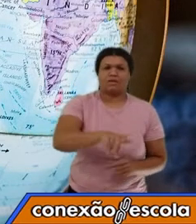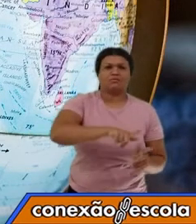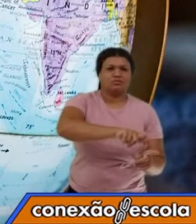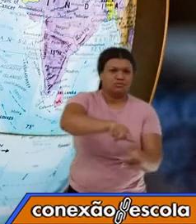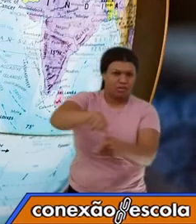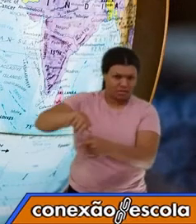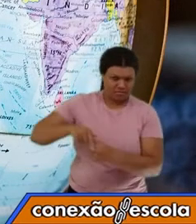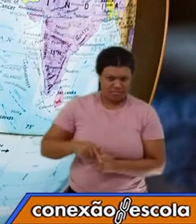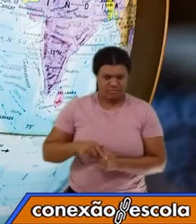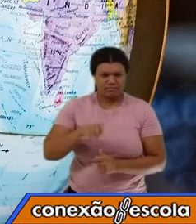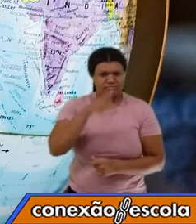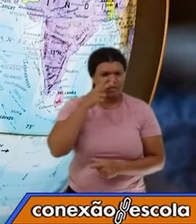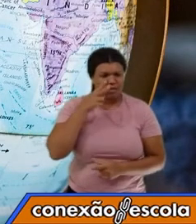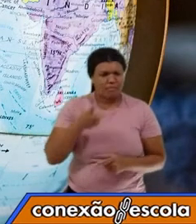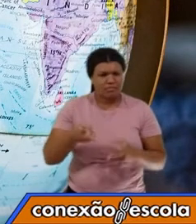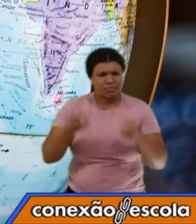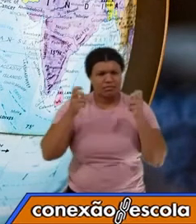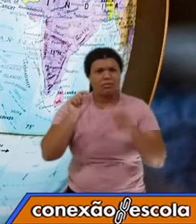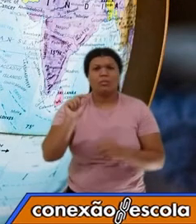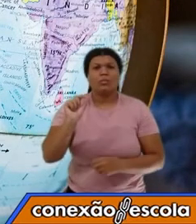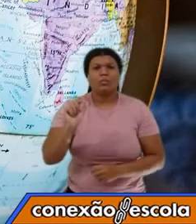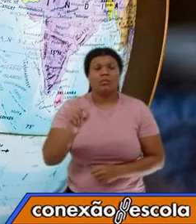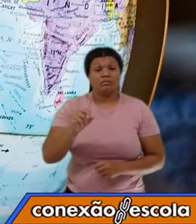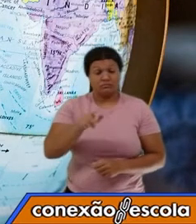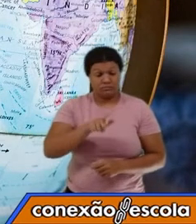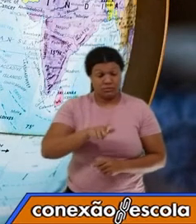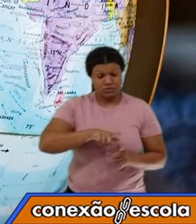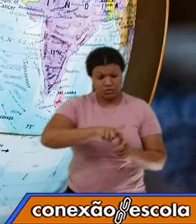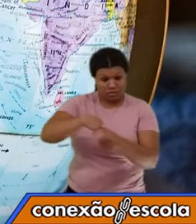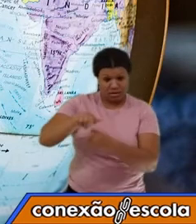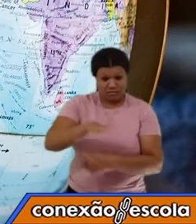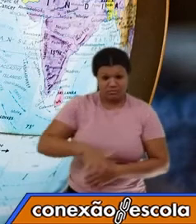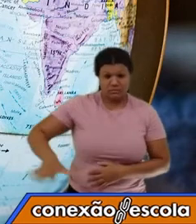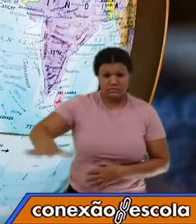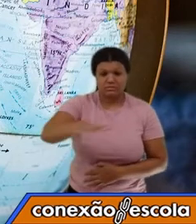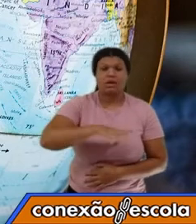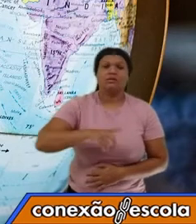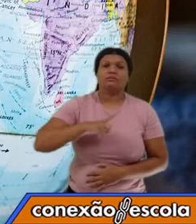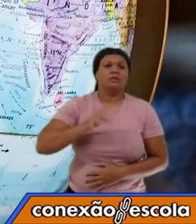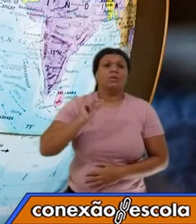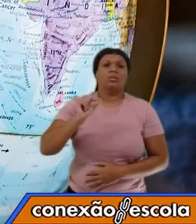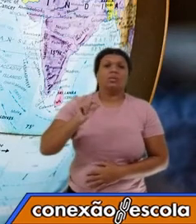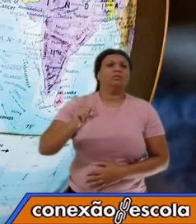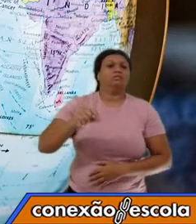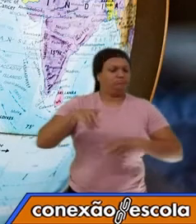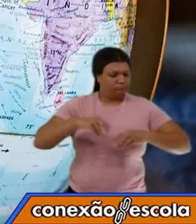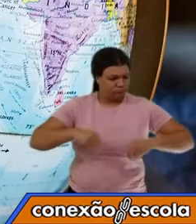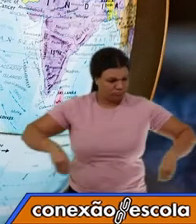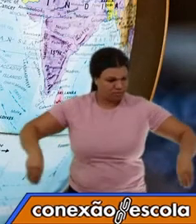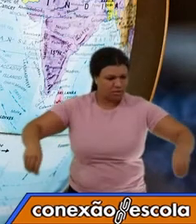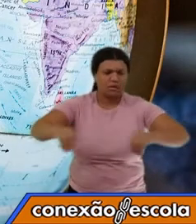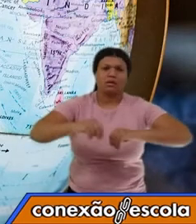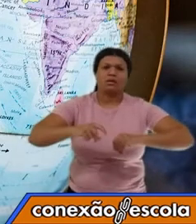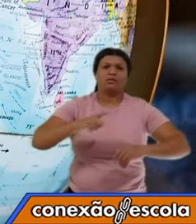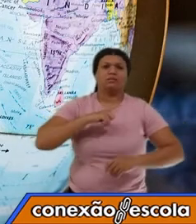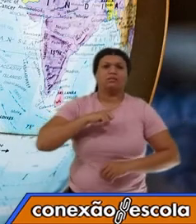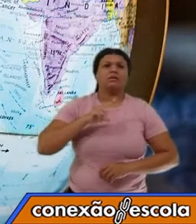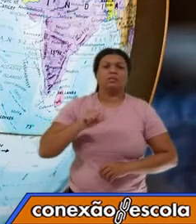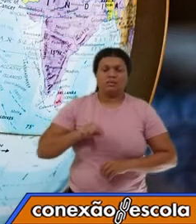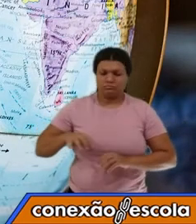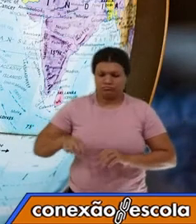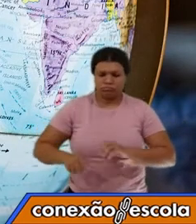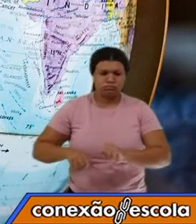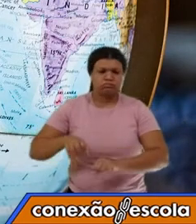que o espaço geográfico compreende a porção da superfície terrestre ocupada e transformada